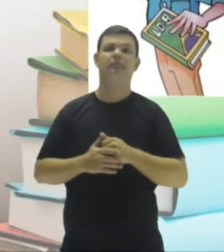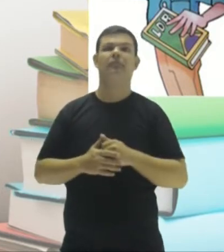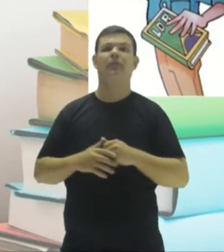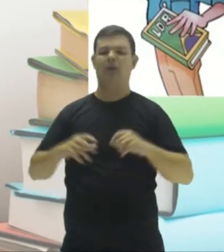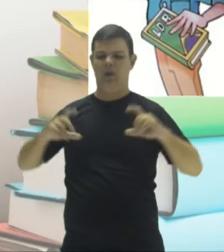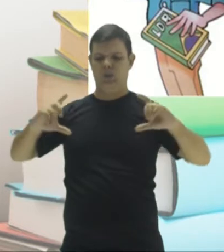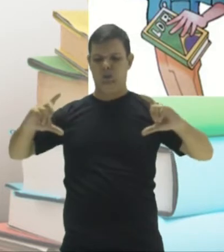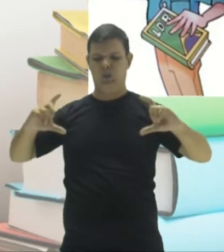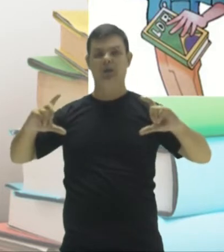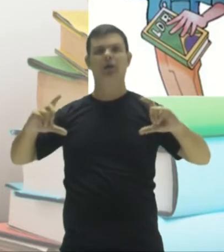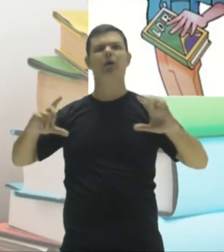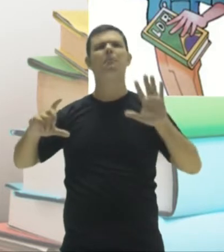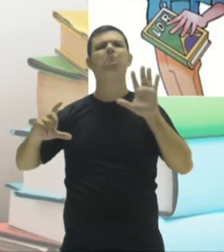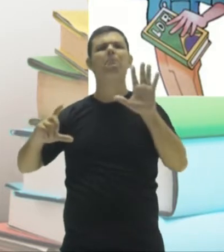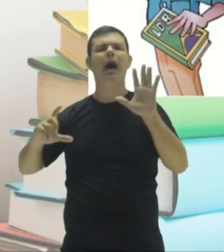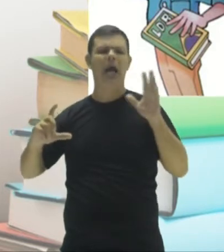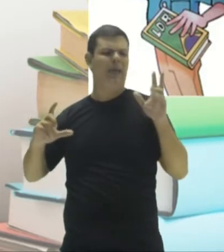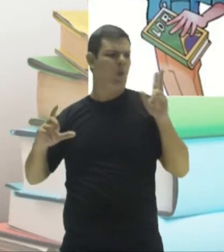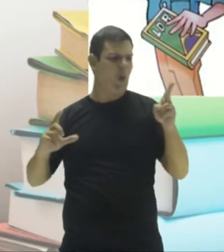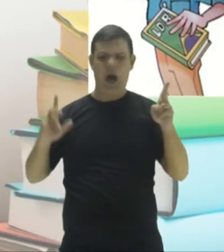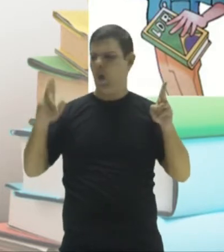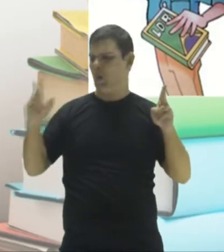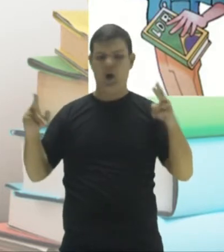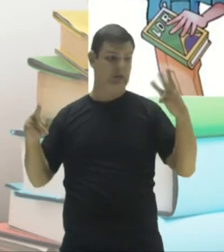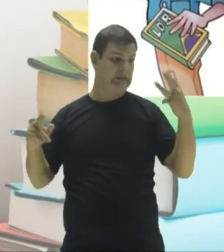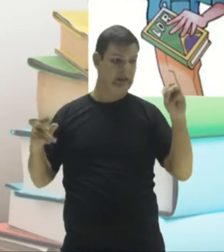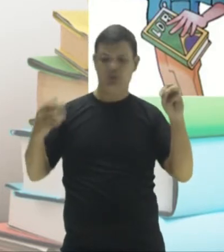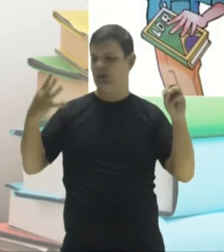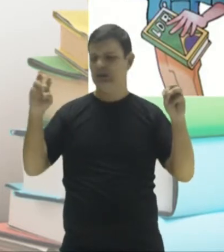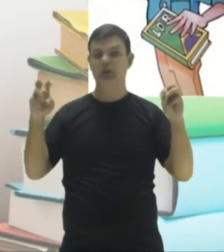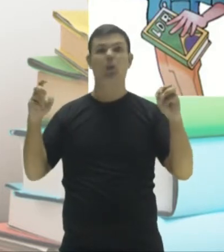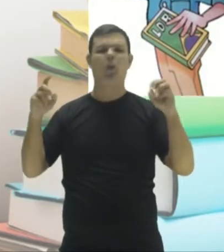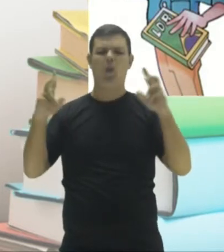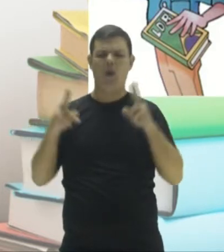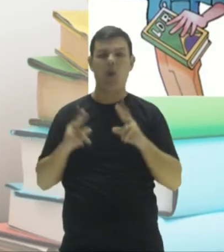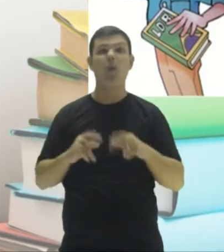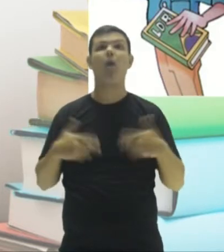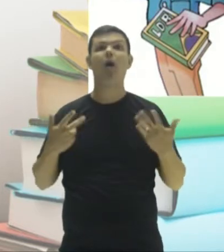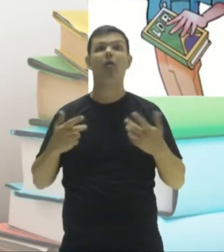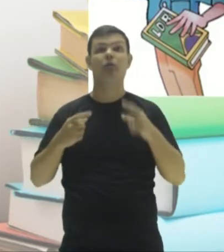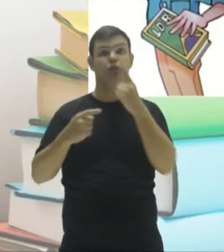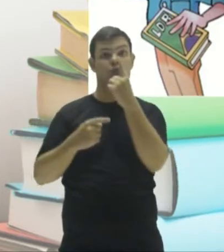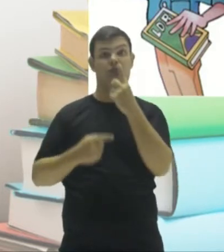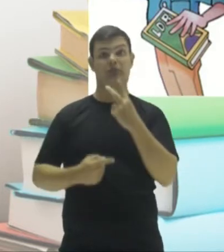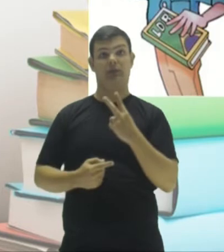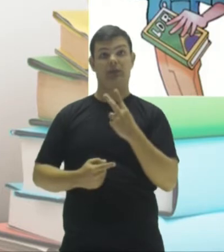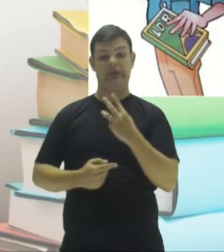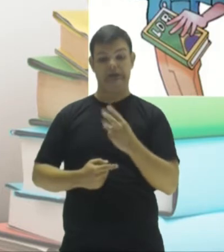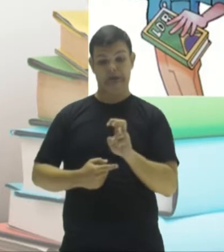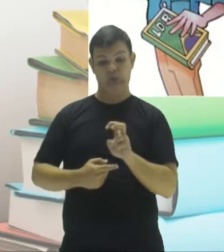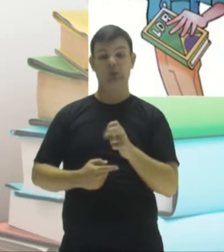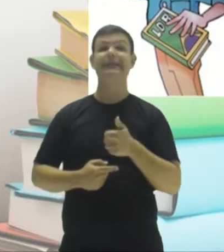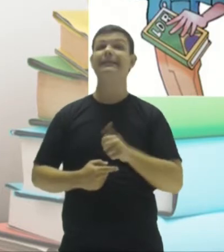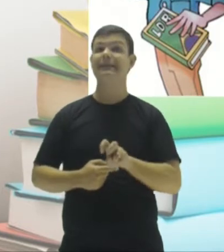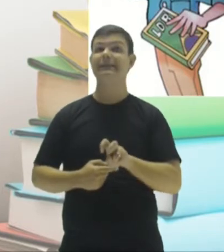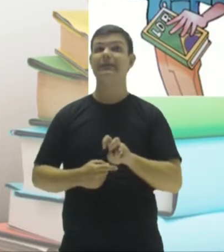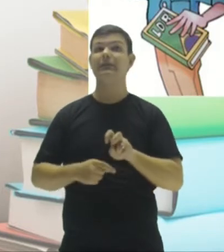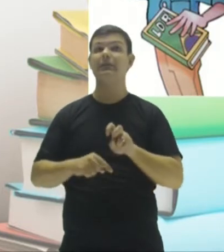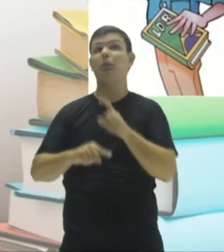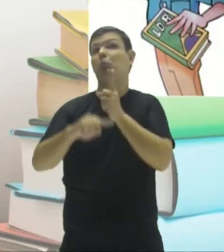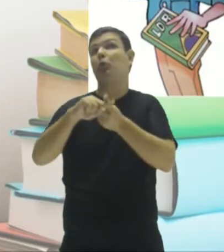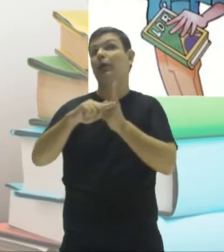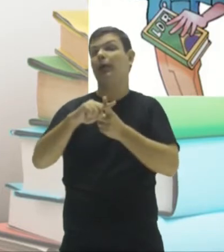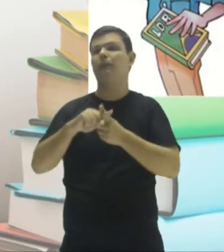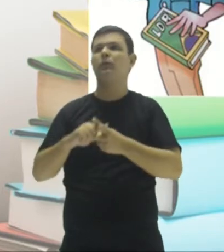e qual é o divisor comum dos números? São esses aqui, olha, um, três, cinco e quinze. Por que, por exemplo,